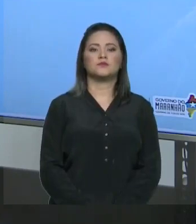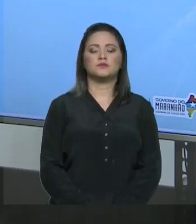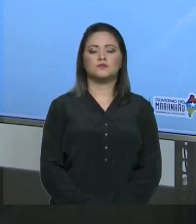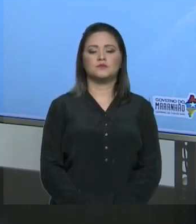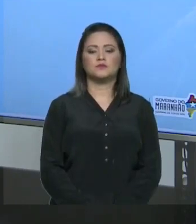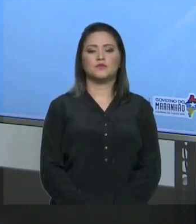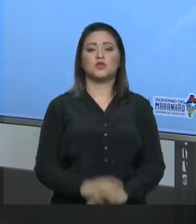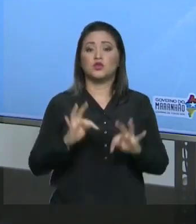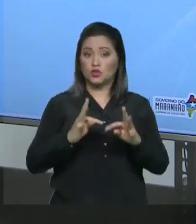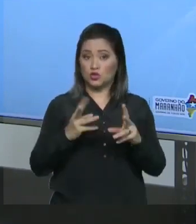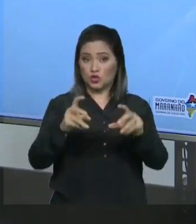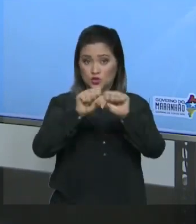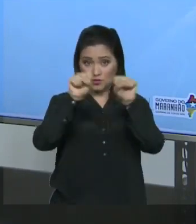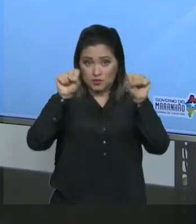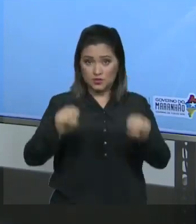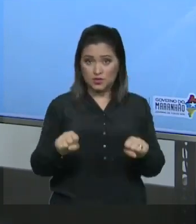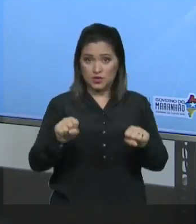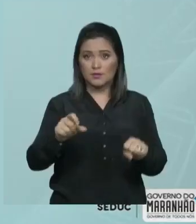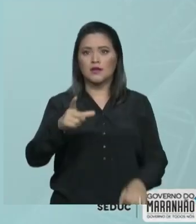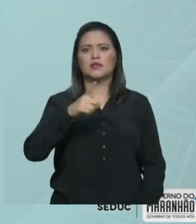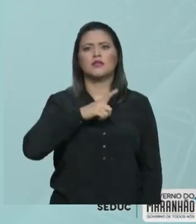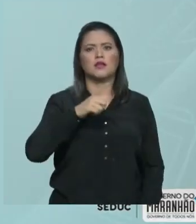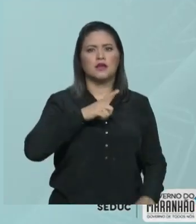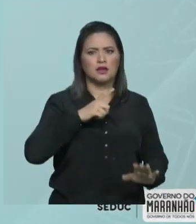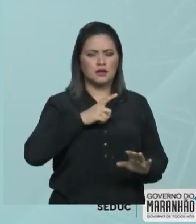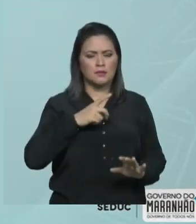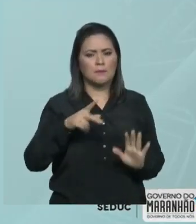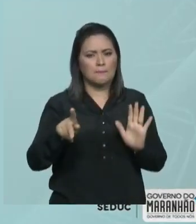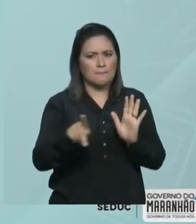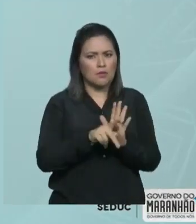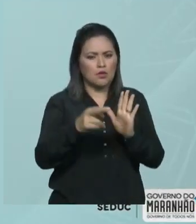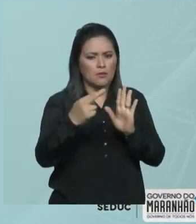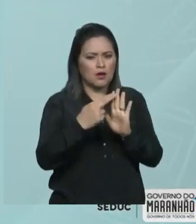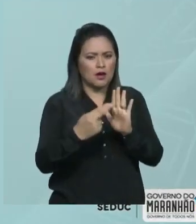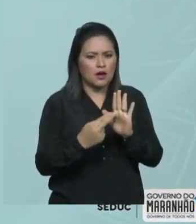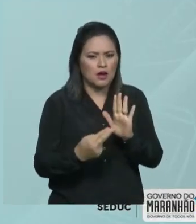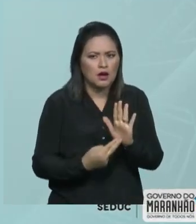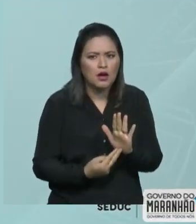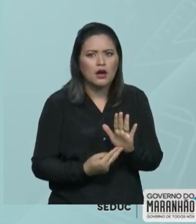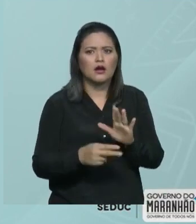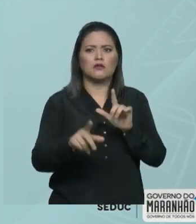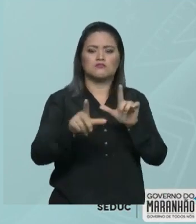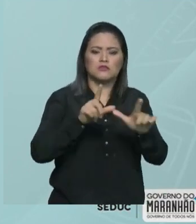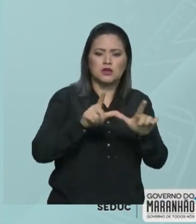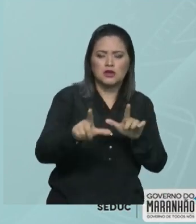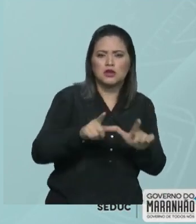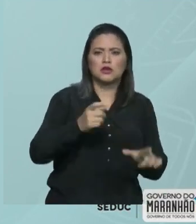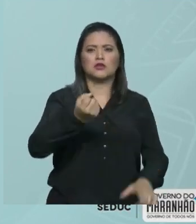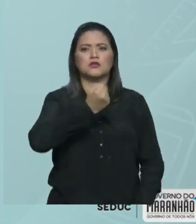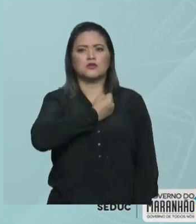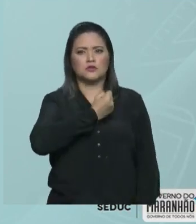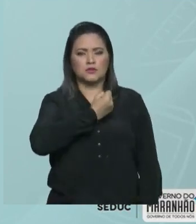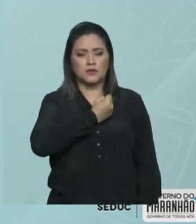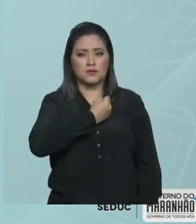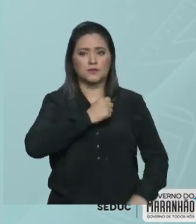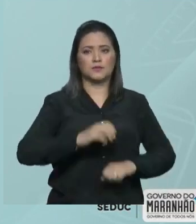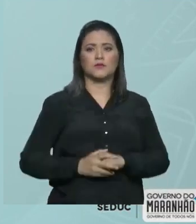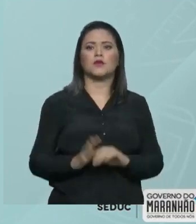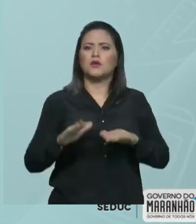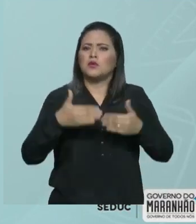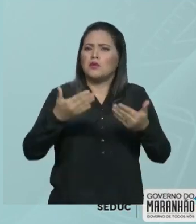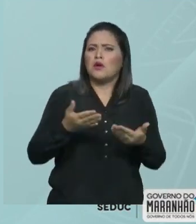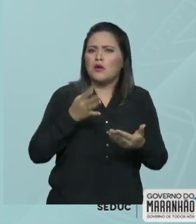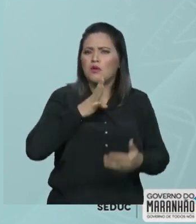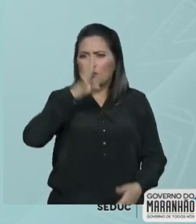Todo sistema tem as suas regras e símbolos. Então, quais são os símbolos romanos? A gente vai